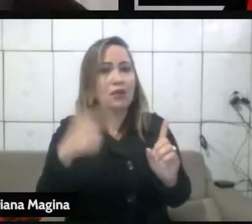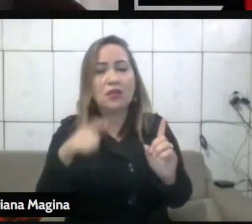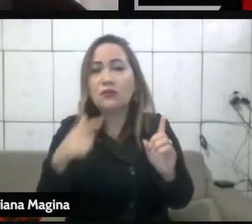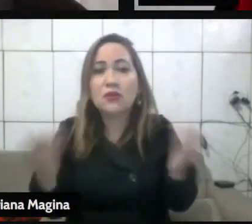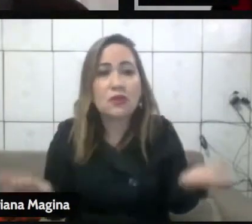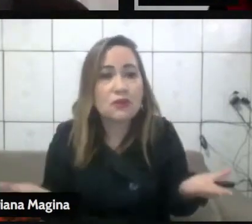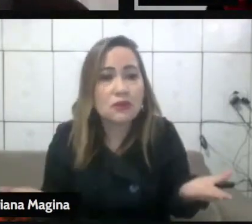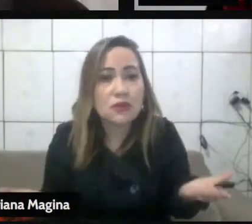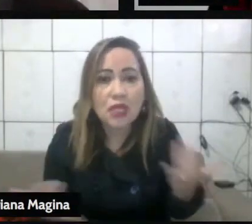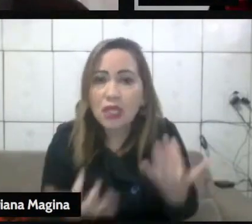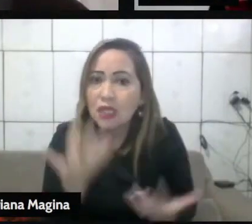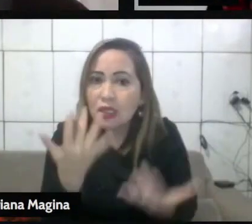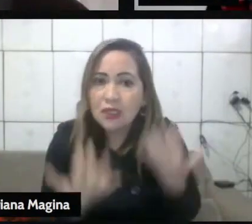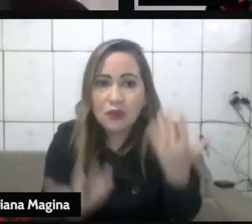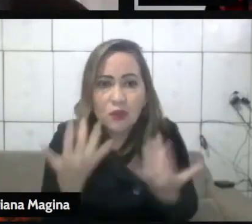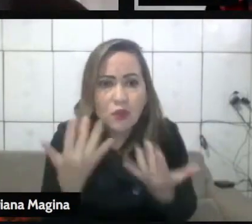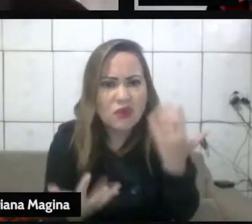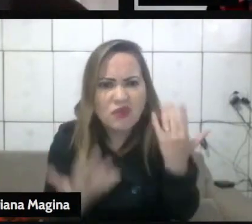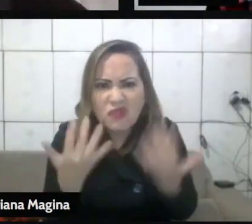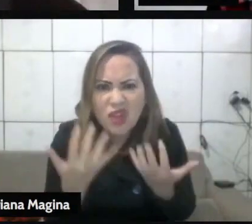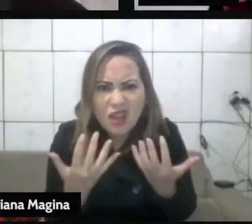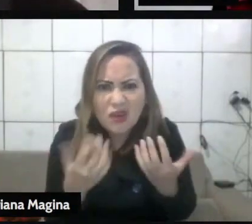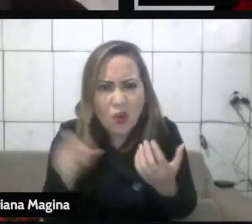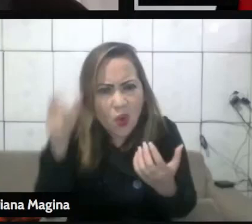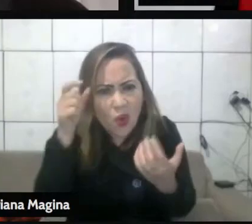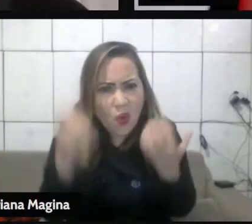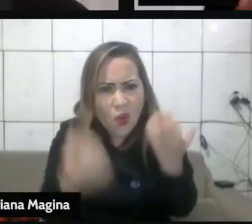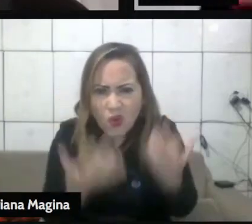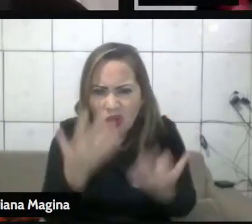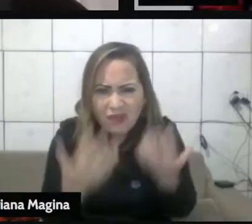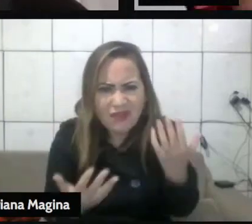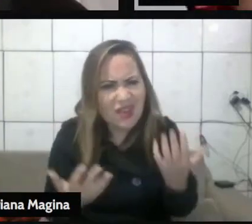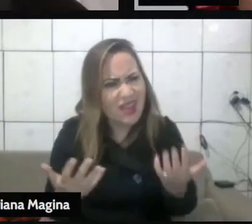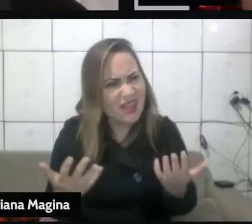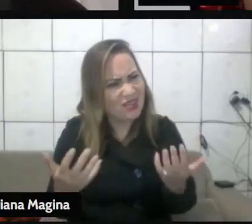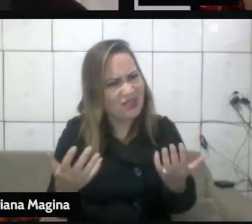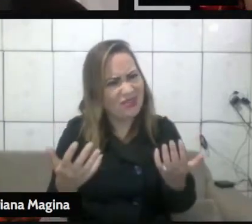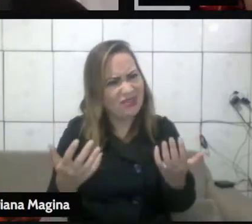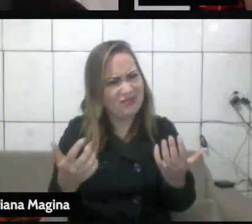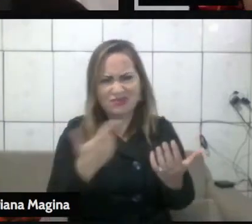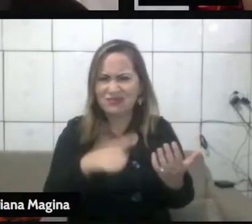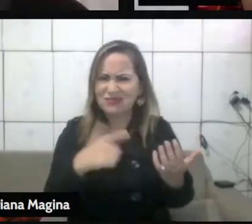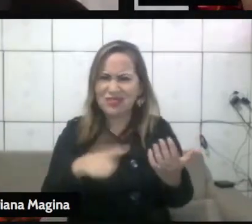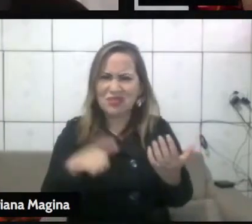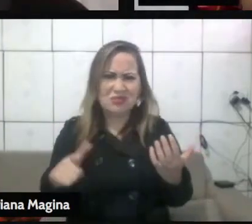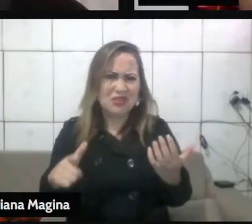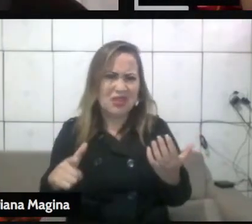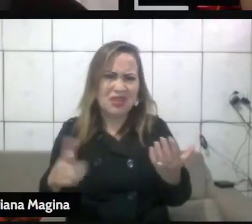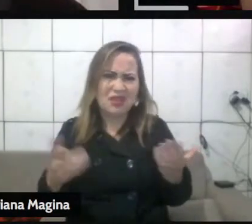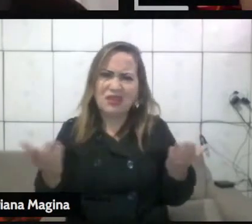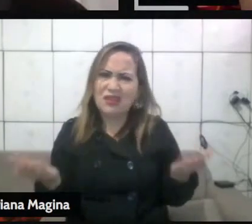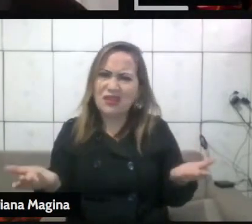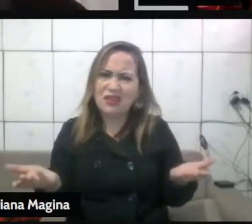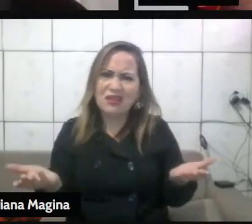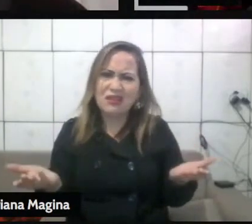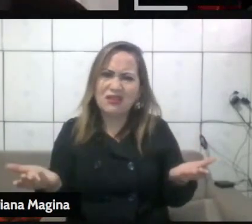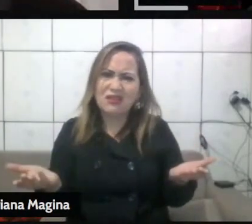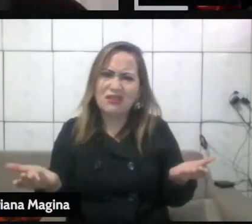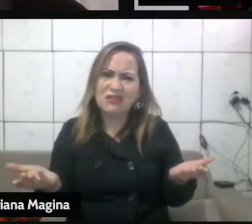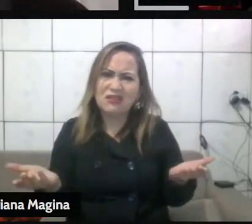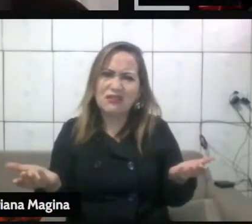alternativa sumária, é a decisão sumária. Não existe supesamento de pena aqui. Essa é a questão.